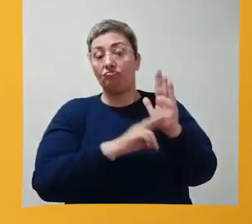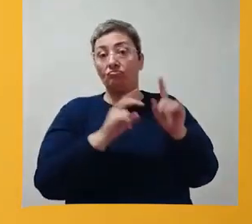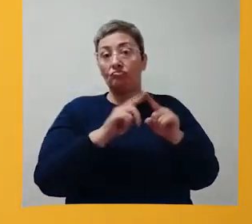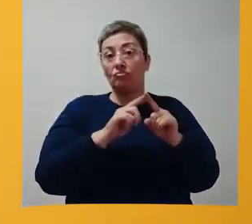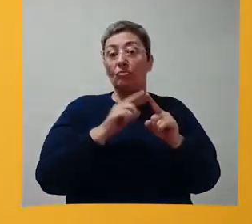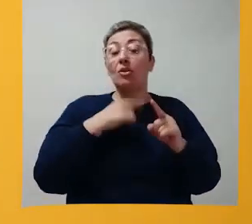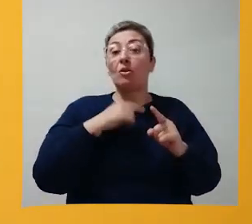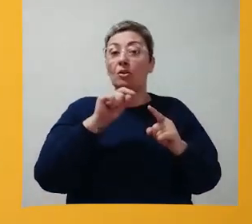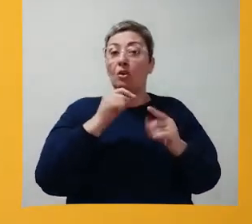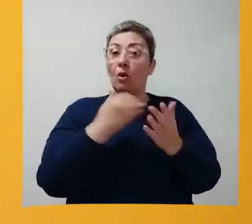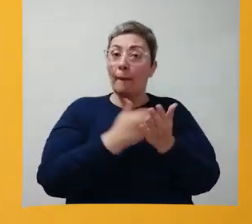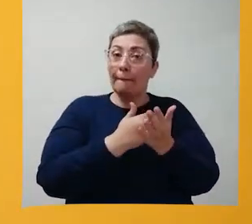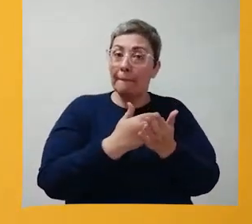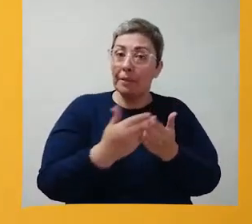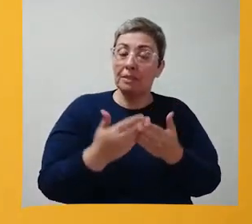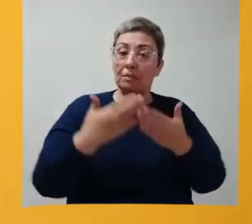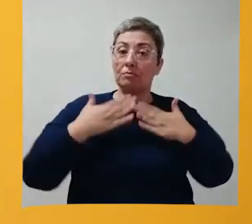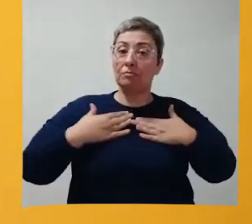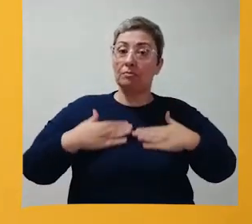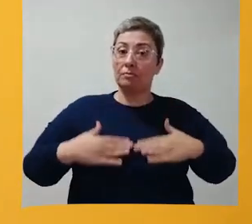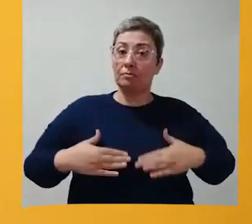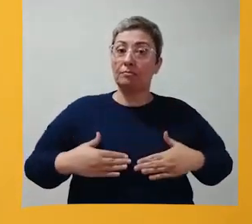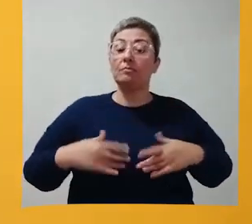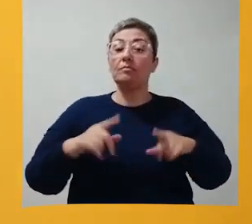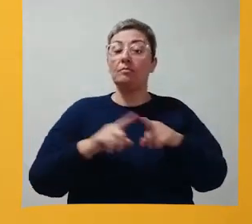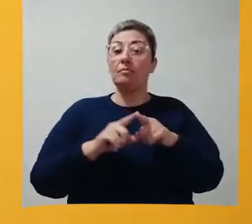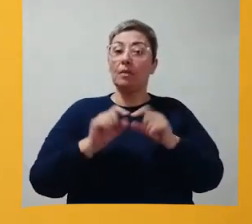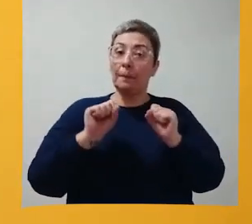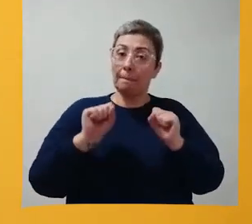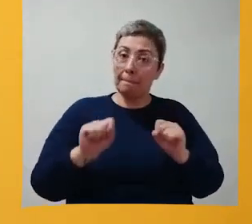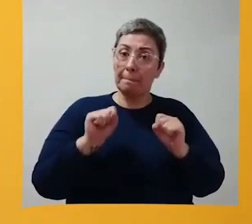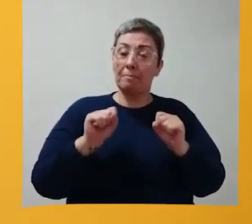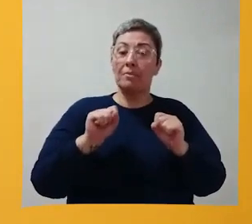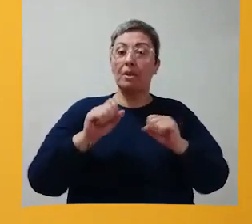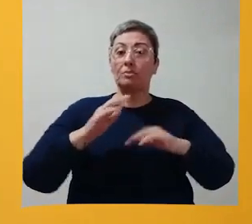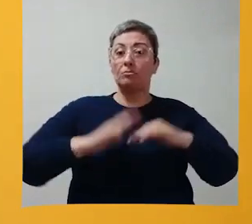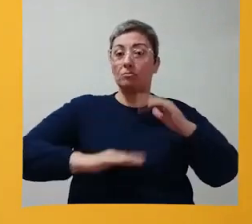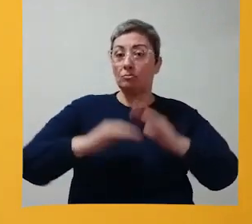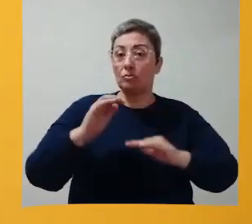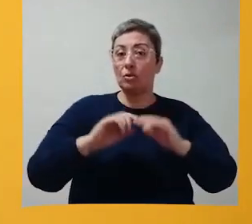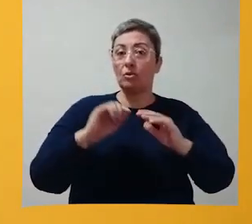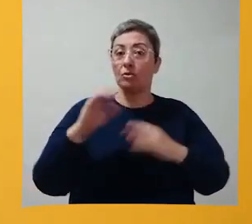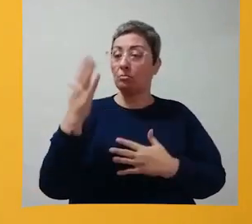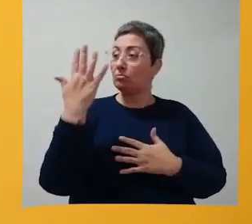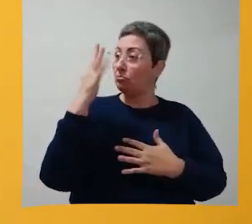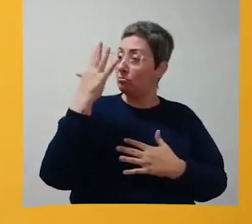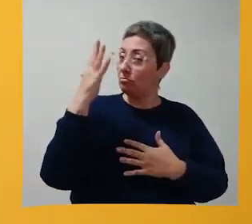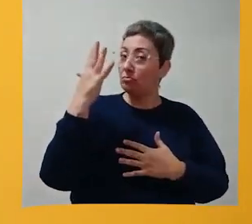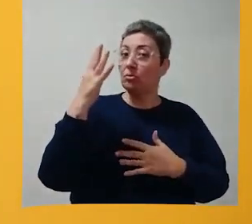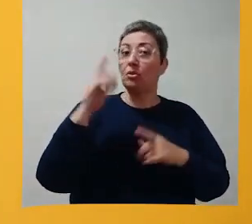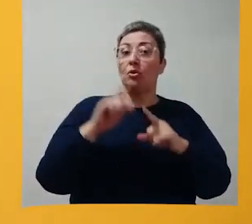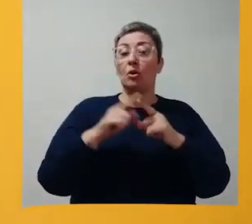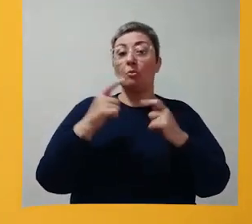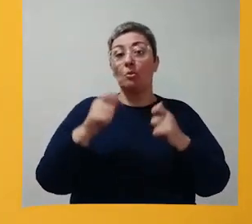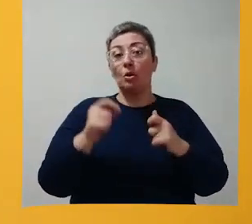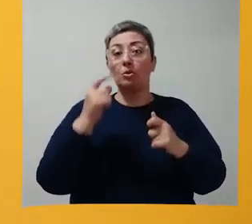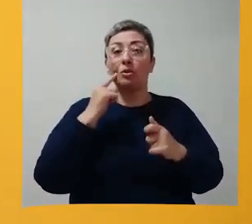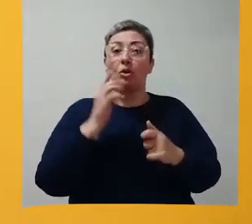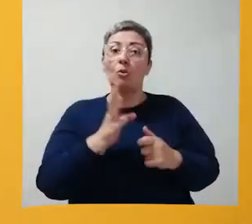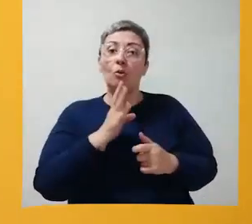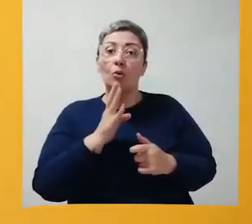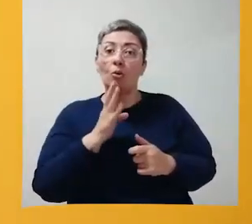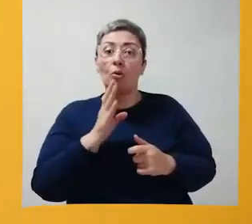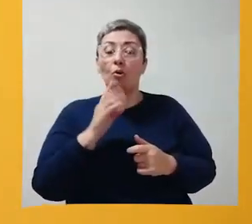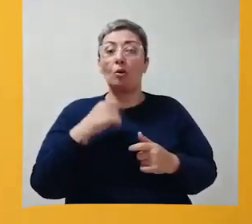Então nós começamos no nosso corpo. Nós podemos fazer essa atividade na frente do espelho, onde a criança possa